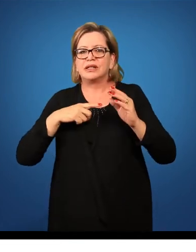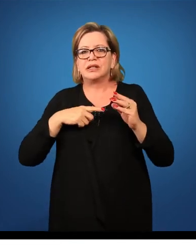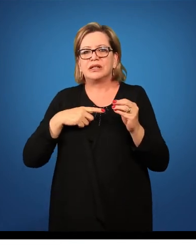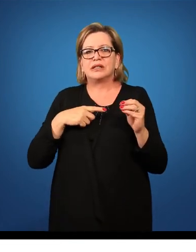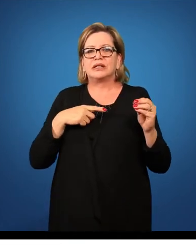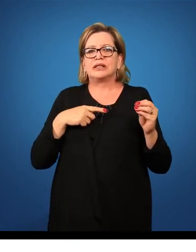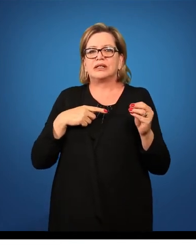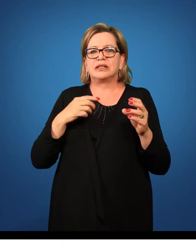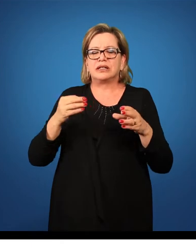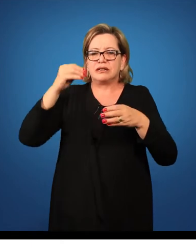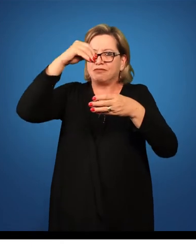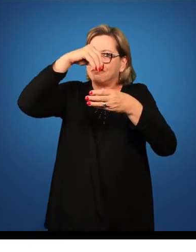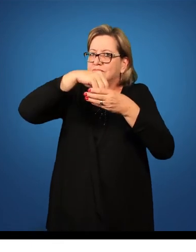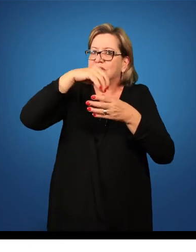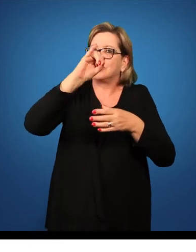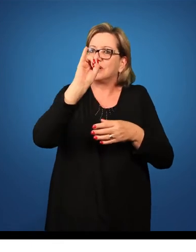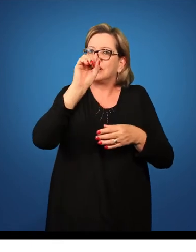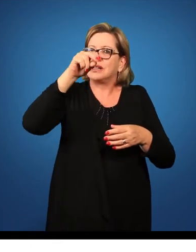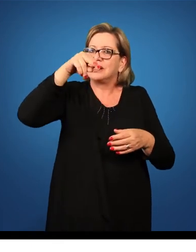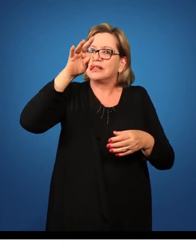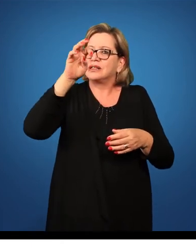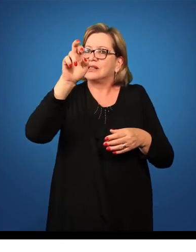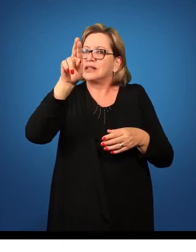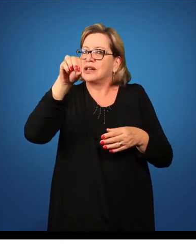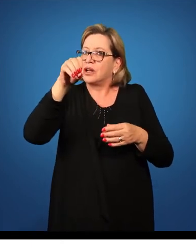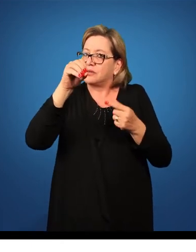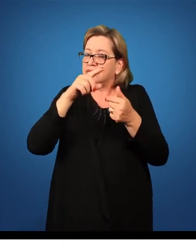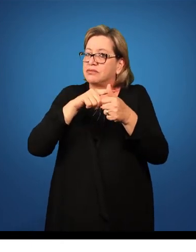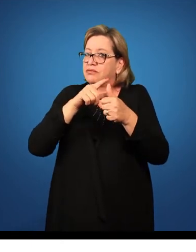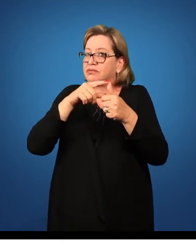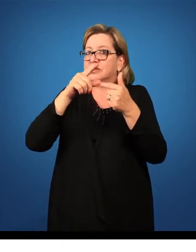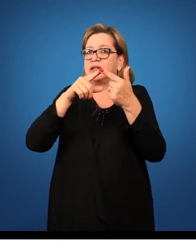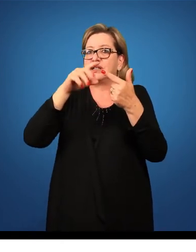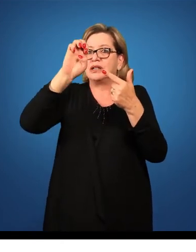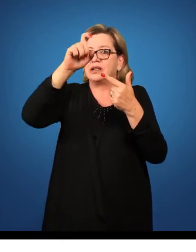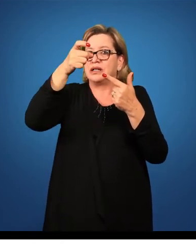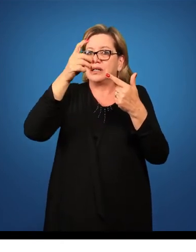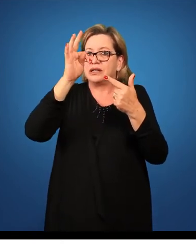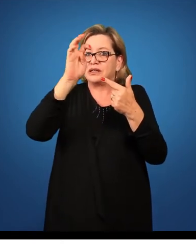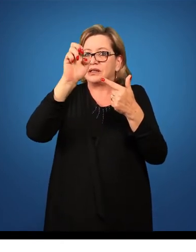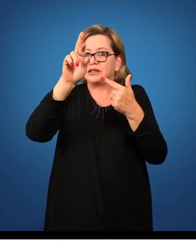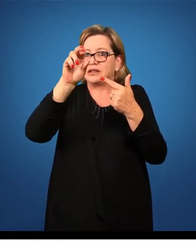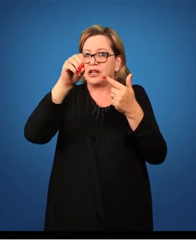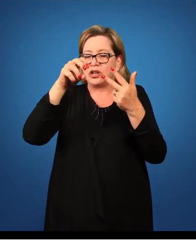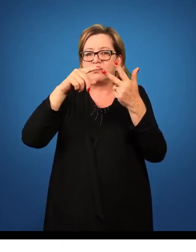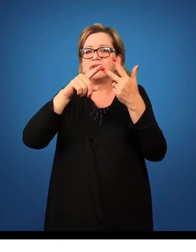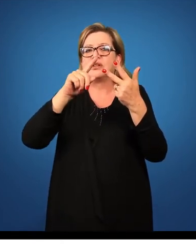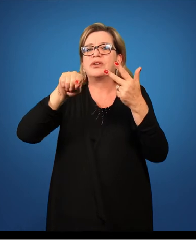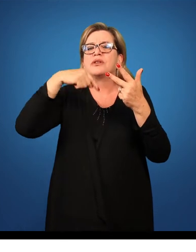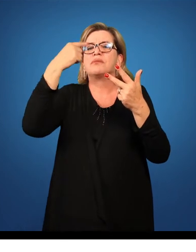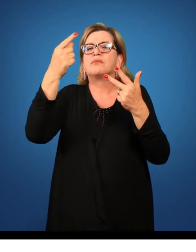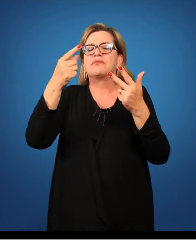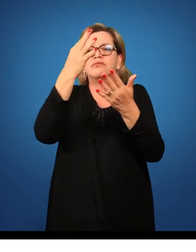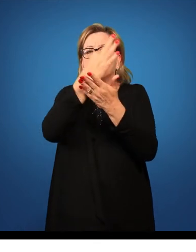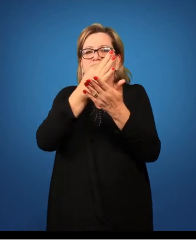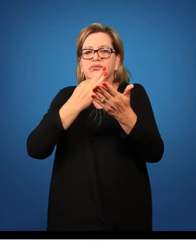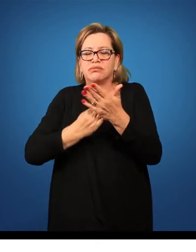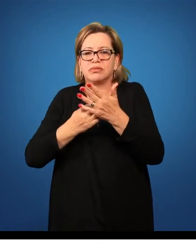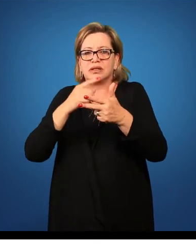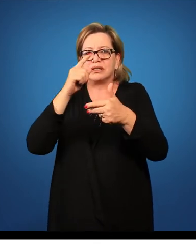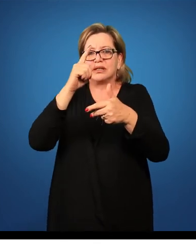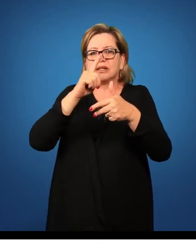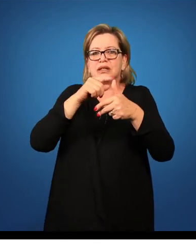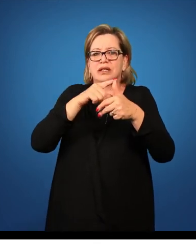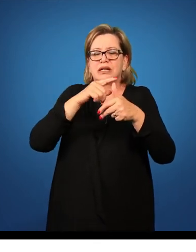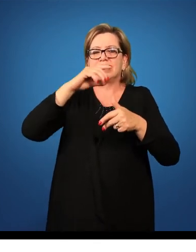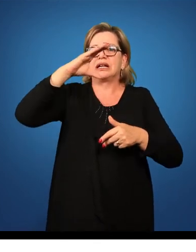internos, tem os elementos externos, os elementos internos e os elementos pós-textuais. Os elementos externos